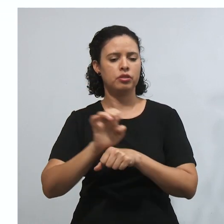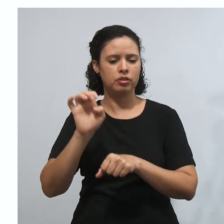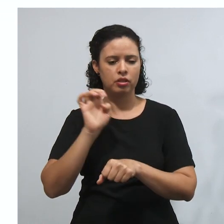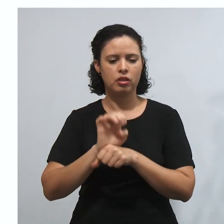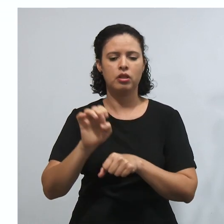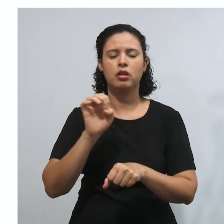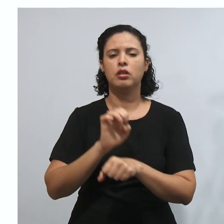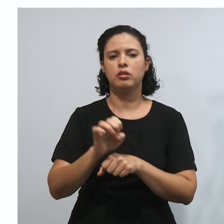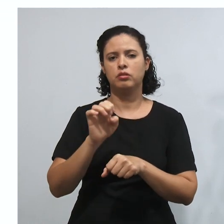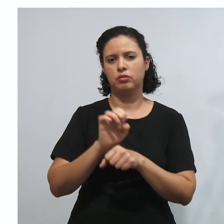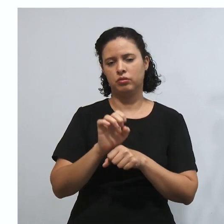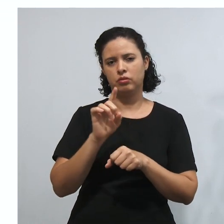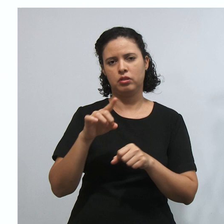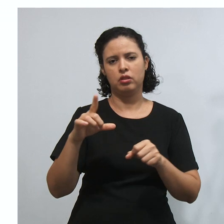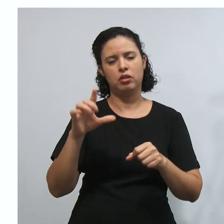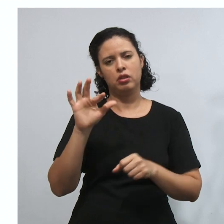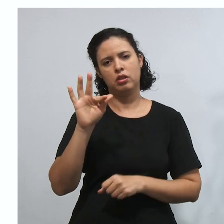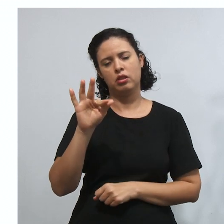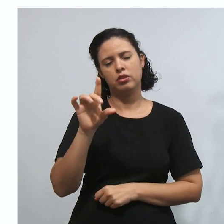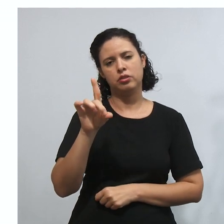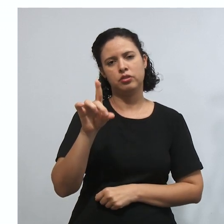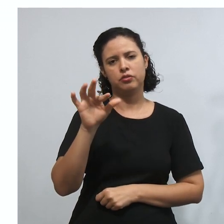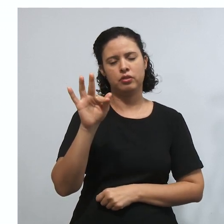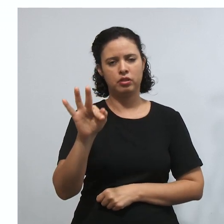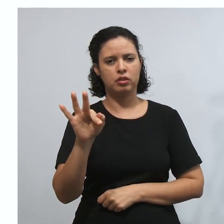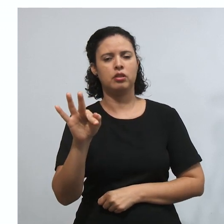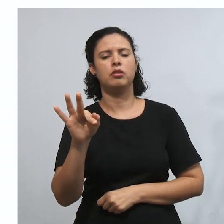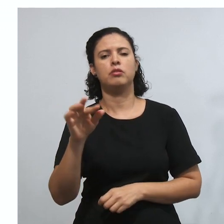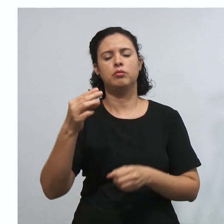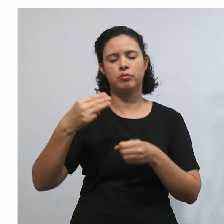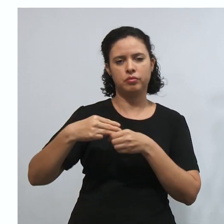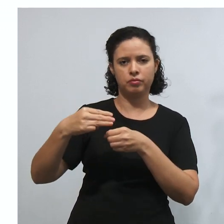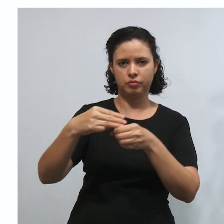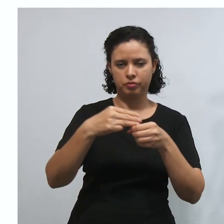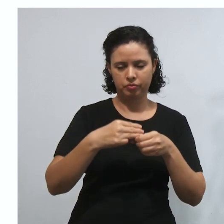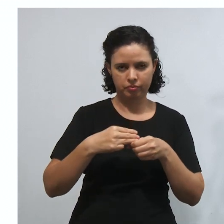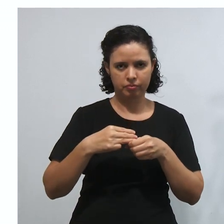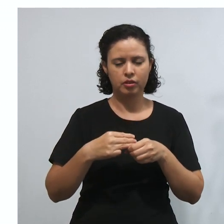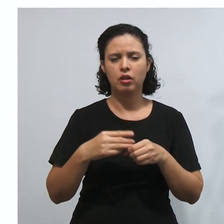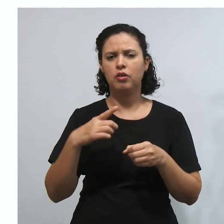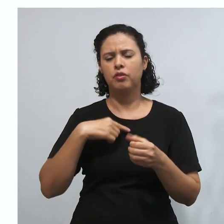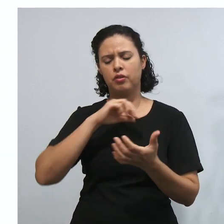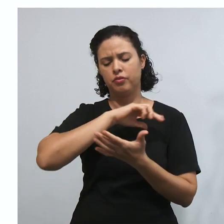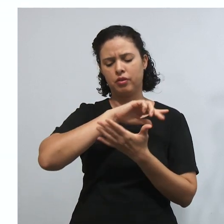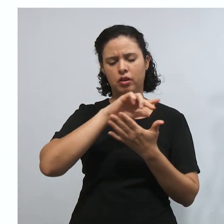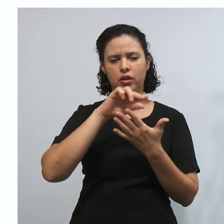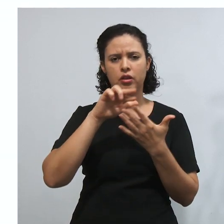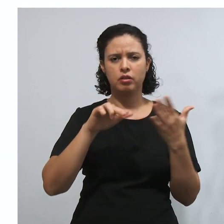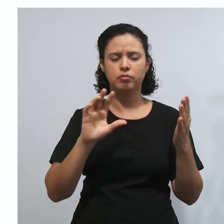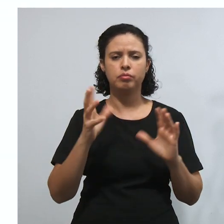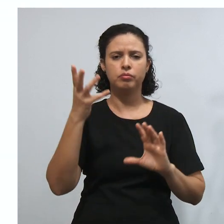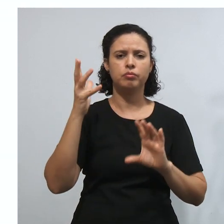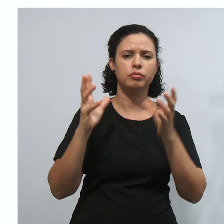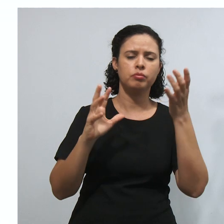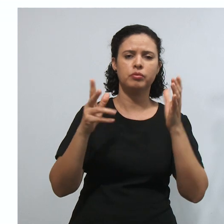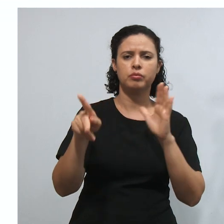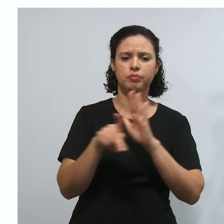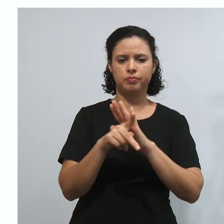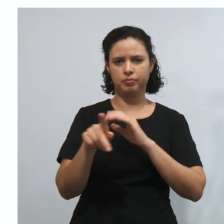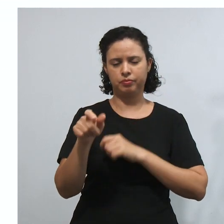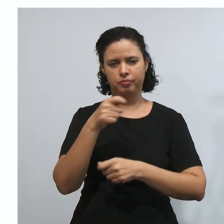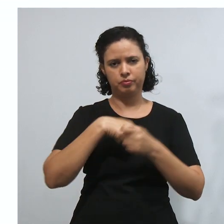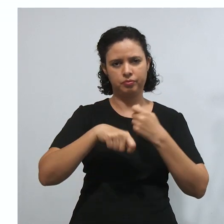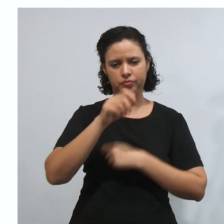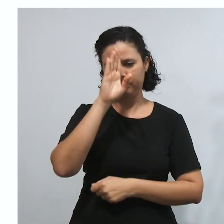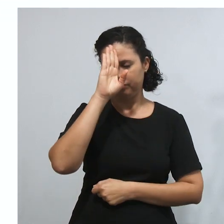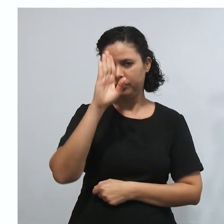quanto a indireta, que são quem? As autarquias, enfim, tem várias situações aqui também da administração